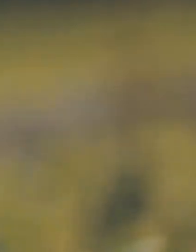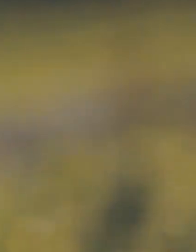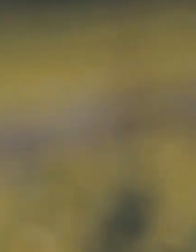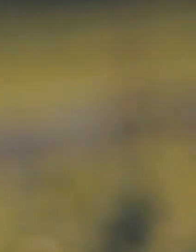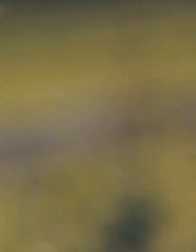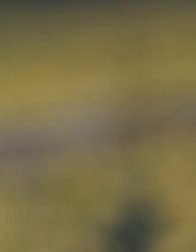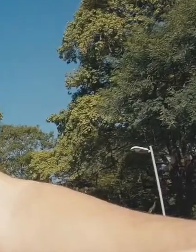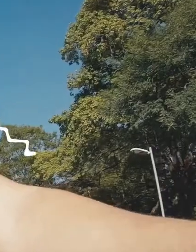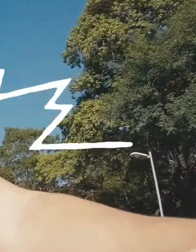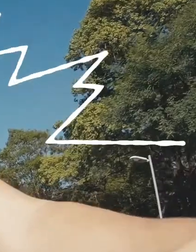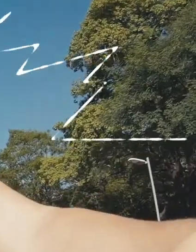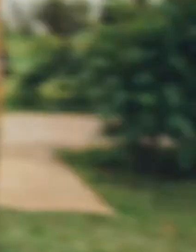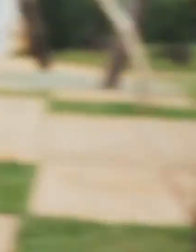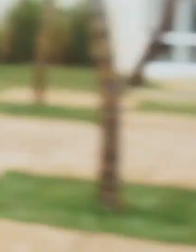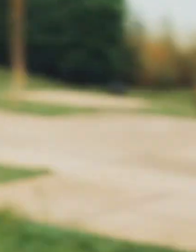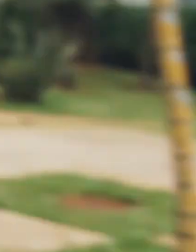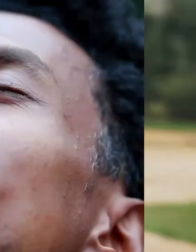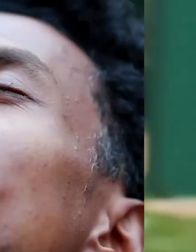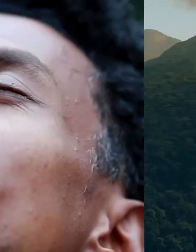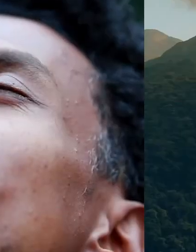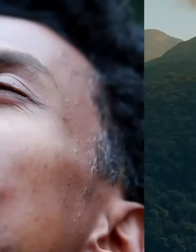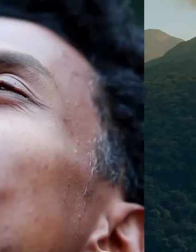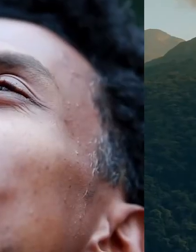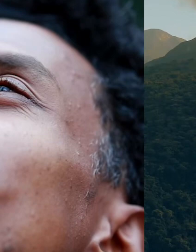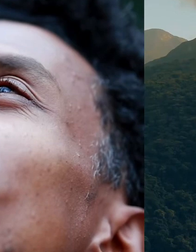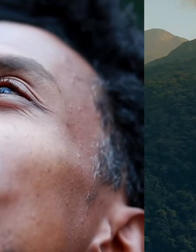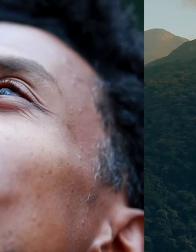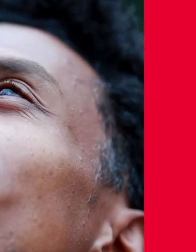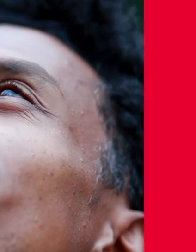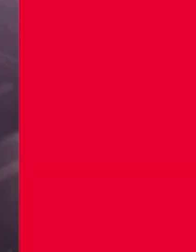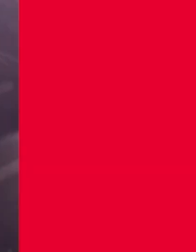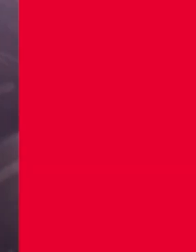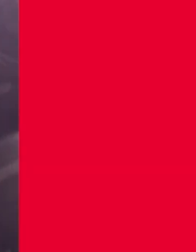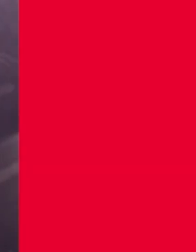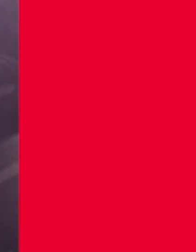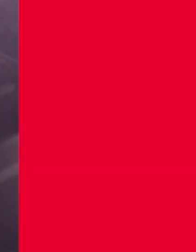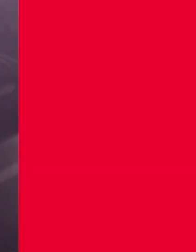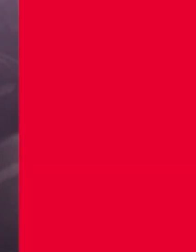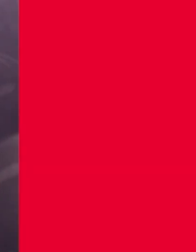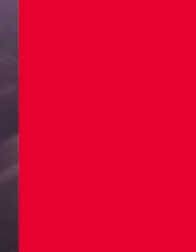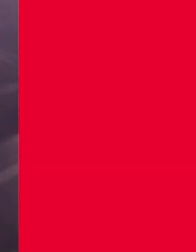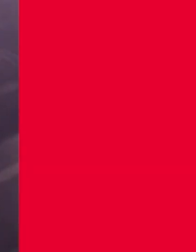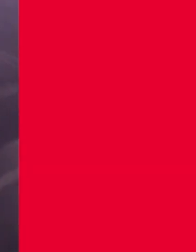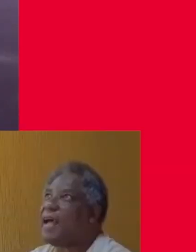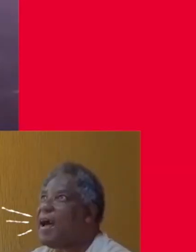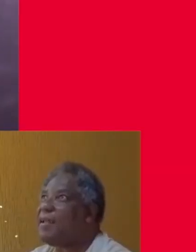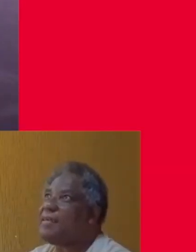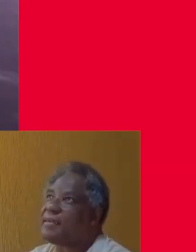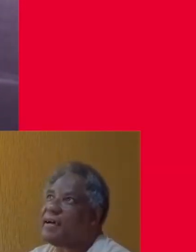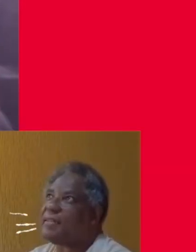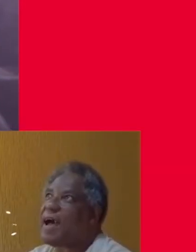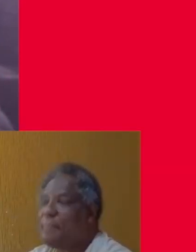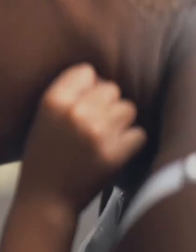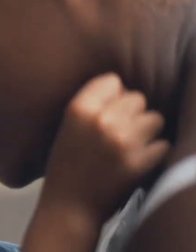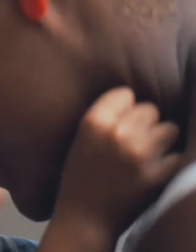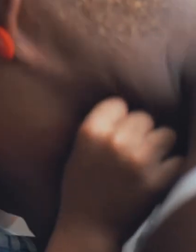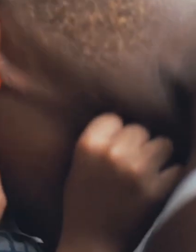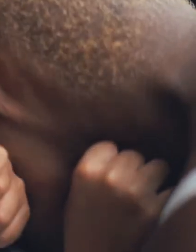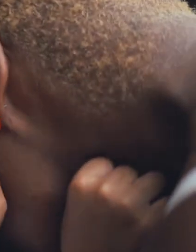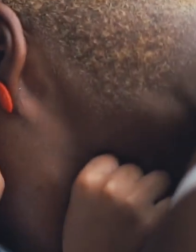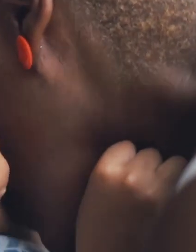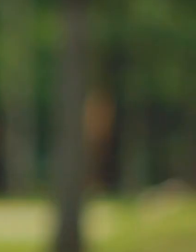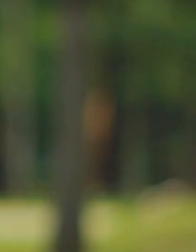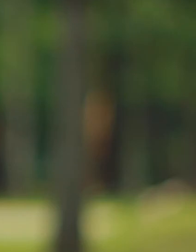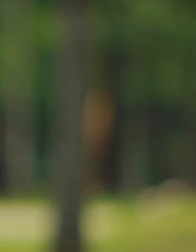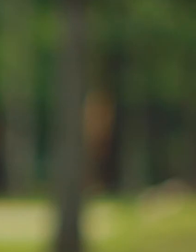E não ter a vergonha de ser feliz Cantar e cantar e cantar A